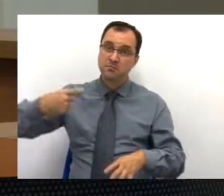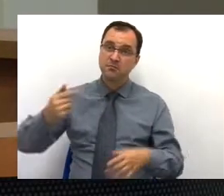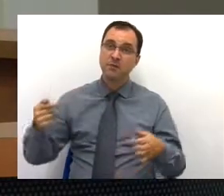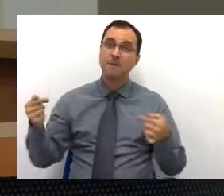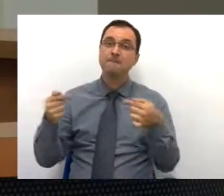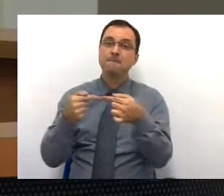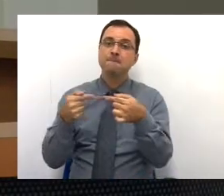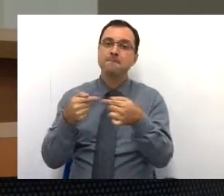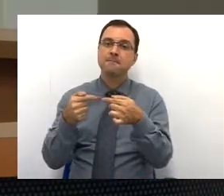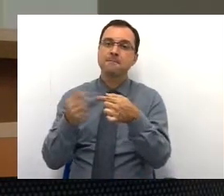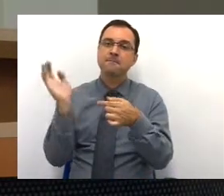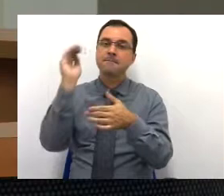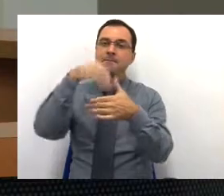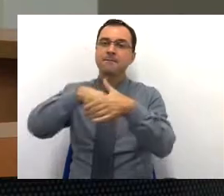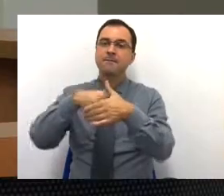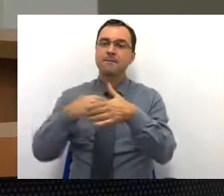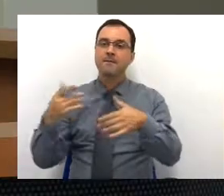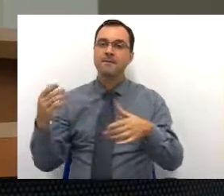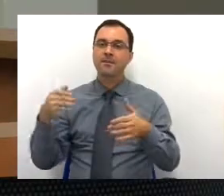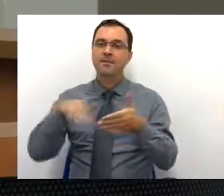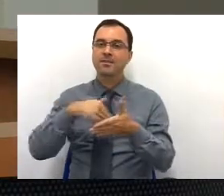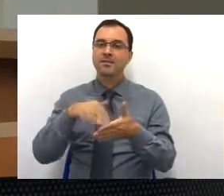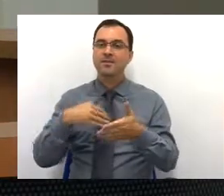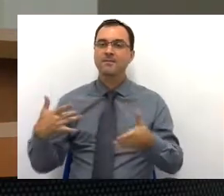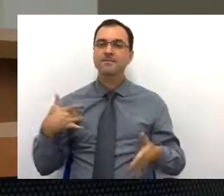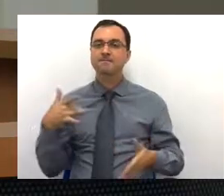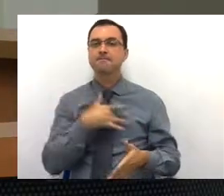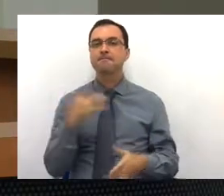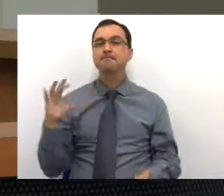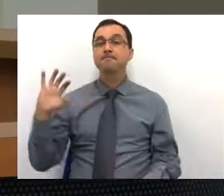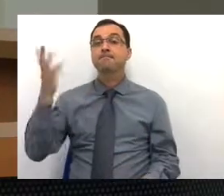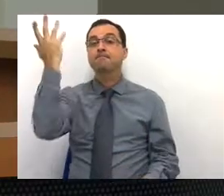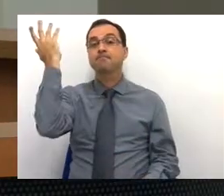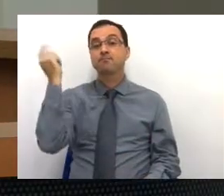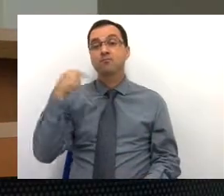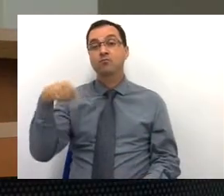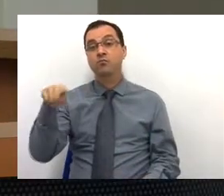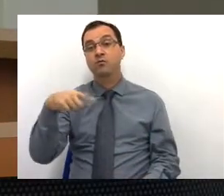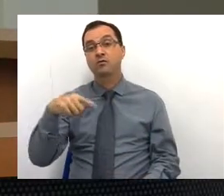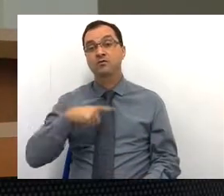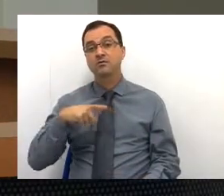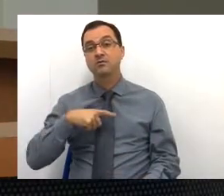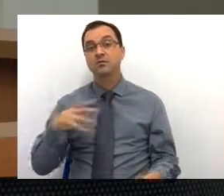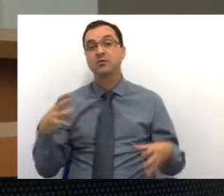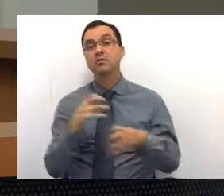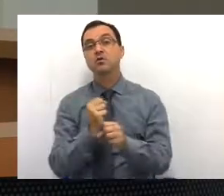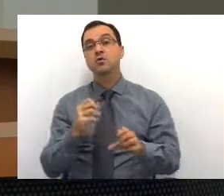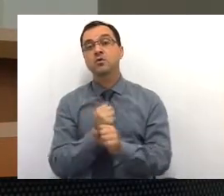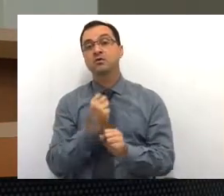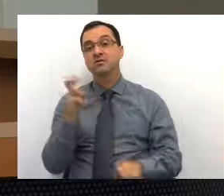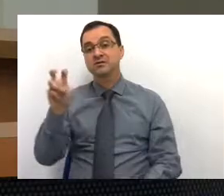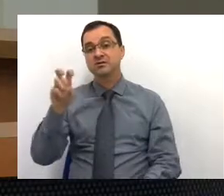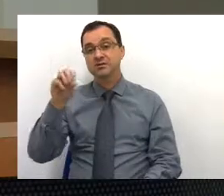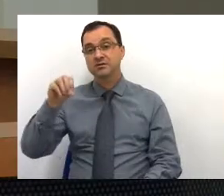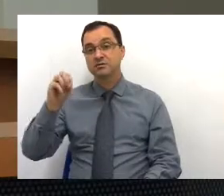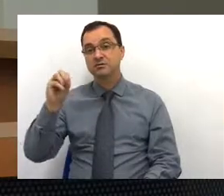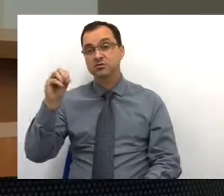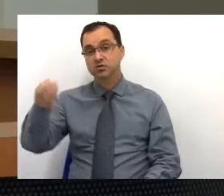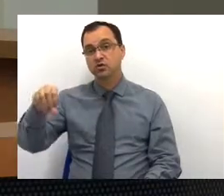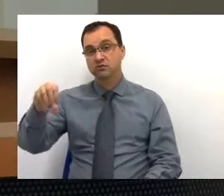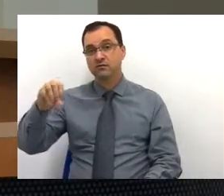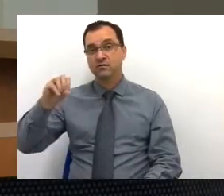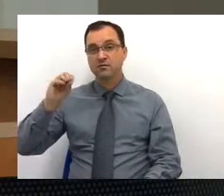da Secretaria de Saúde. Porém, o que acontece? Hoje, nós já temos aí um valor de 509